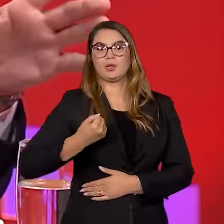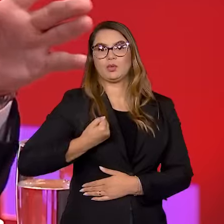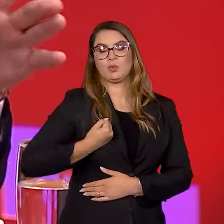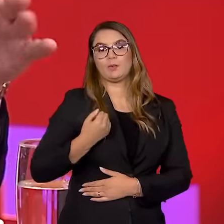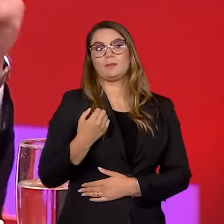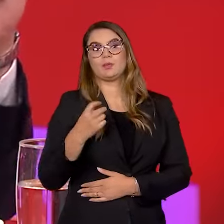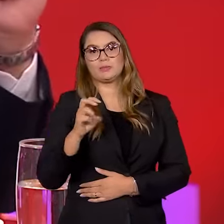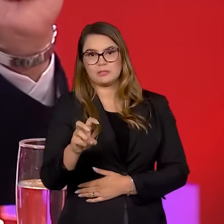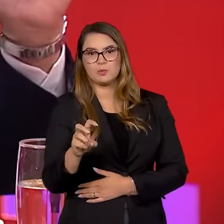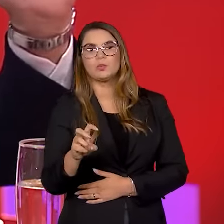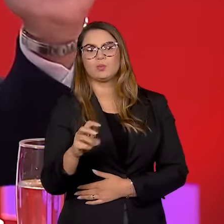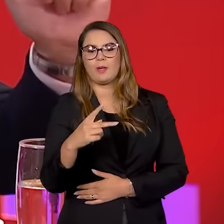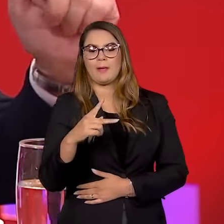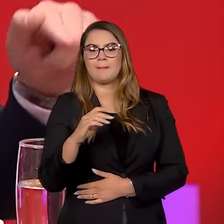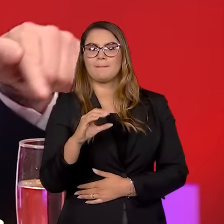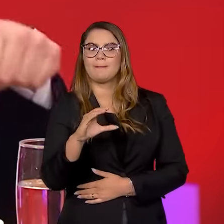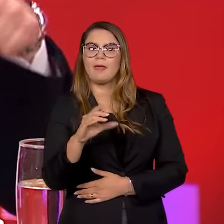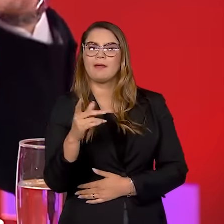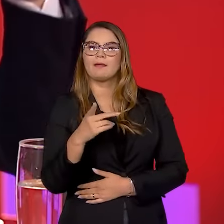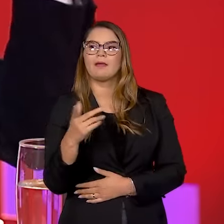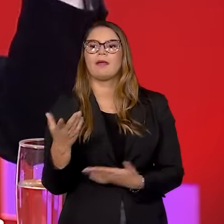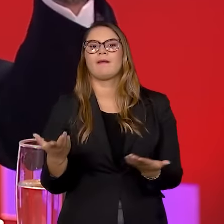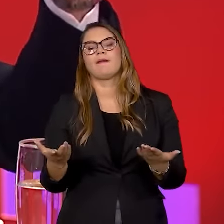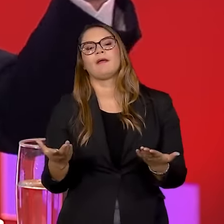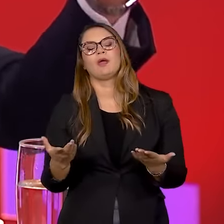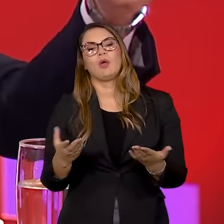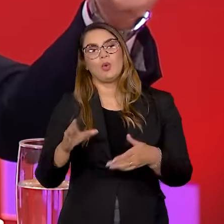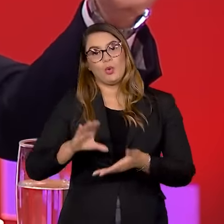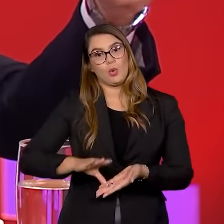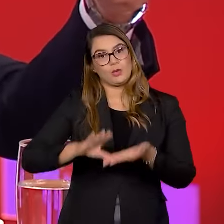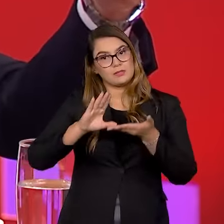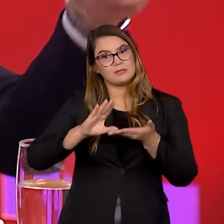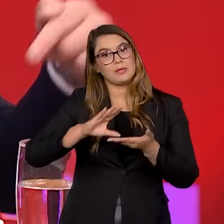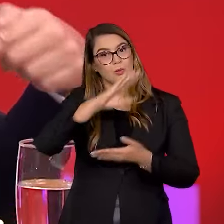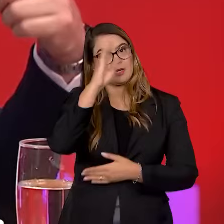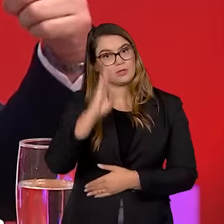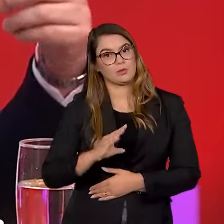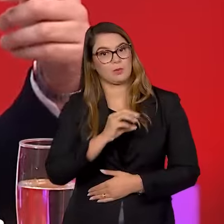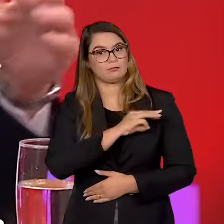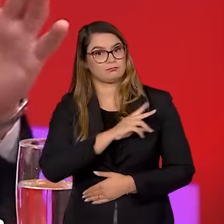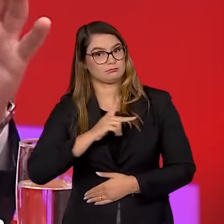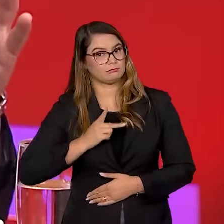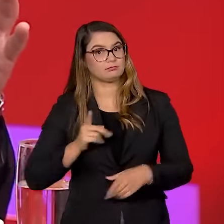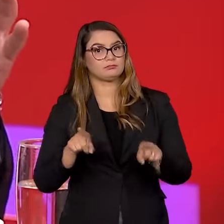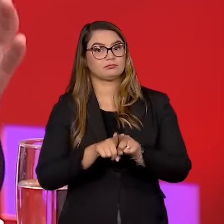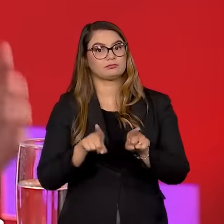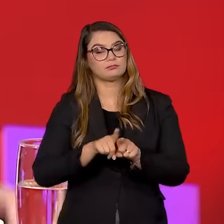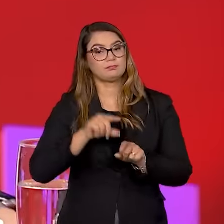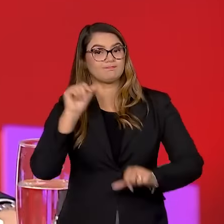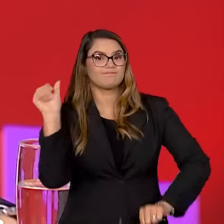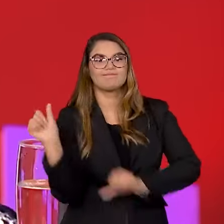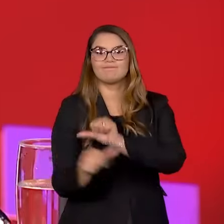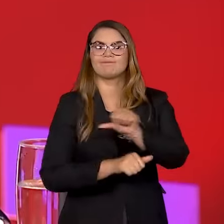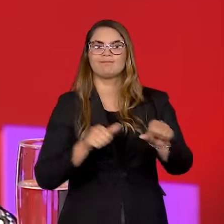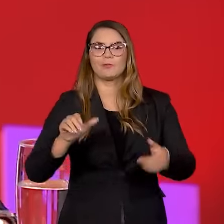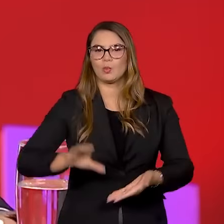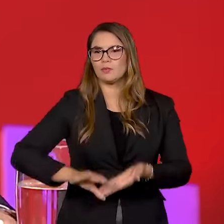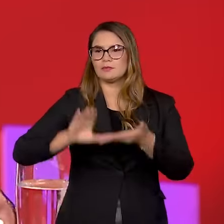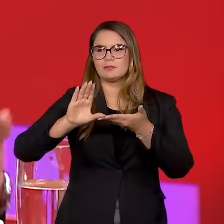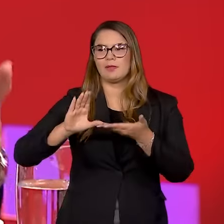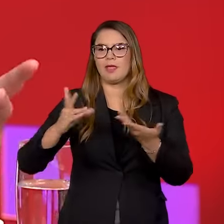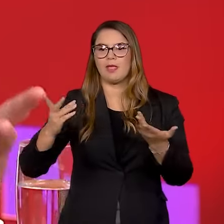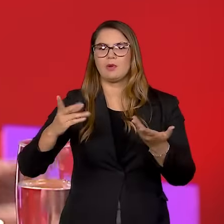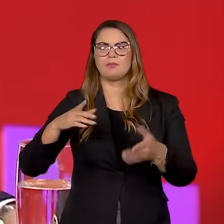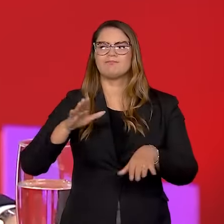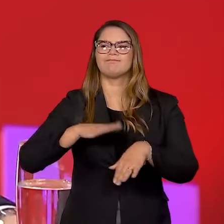Perdemos por pouco. Era uma PEC que procurava oxigenar o Conselho Nacional do Ministério Público e que pretendia transformar esse conselho em algo, digamos, um pouco